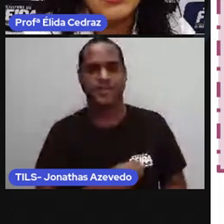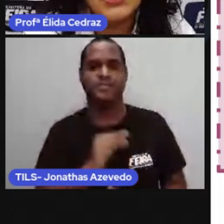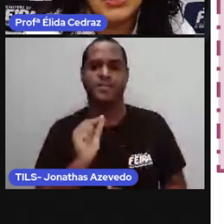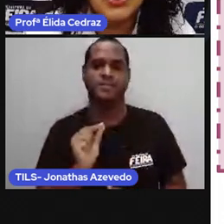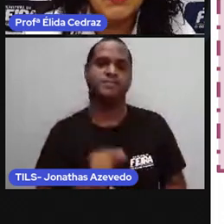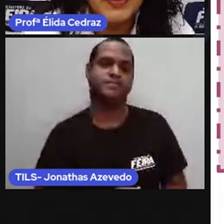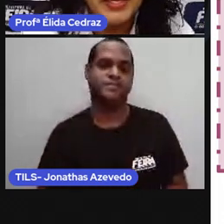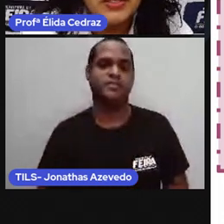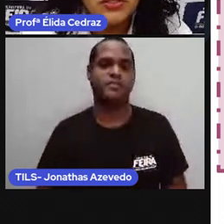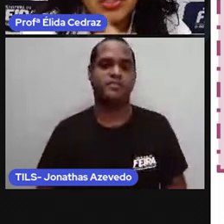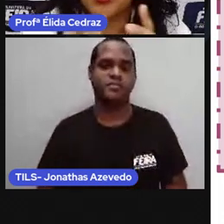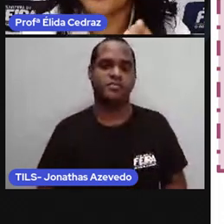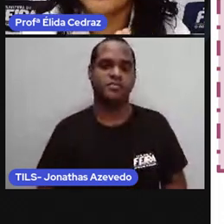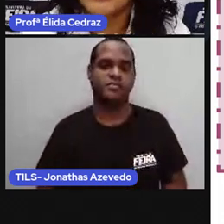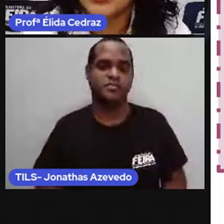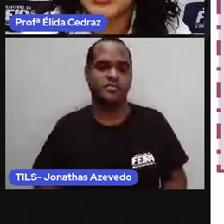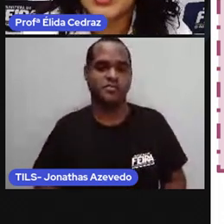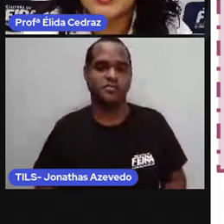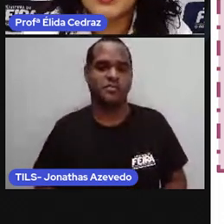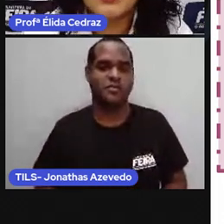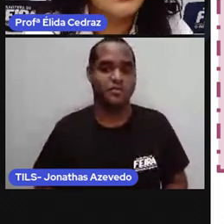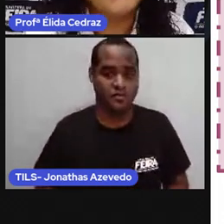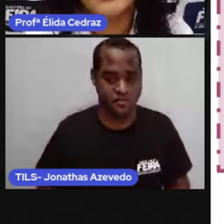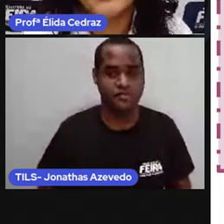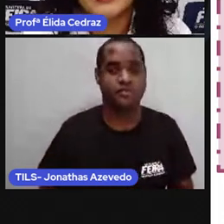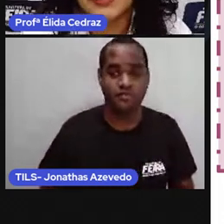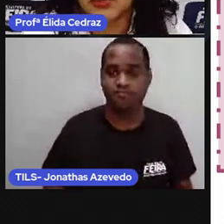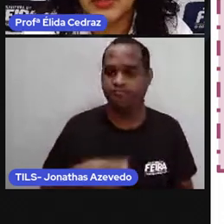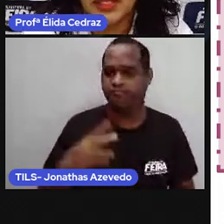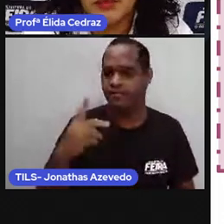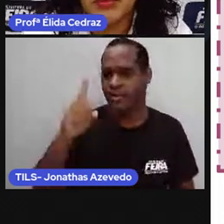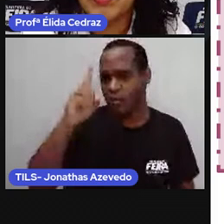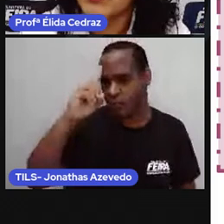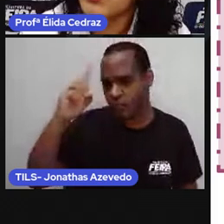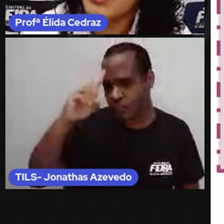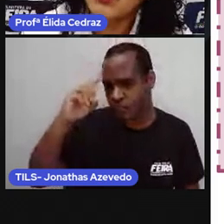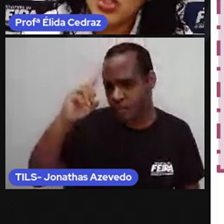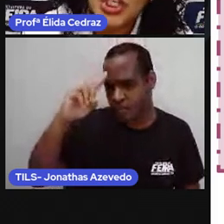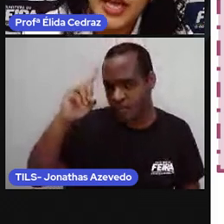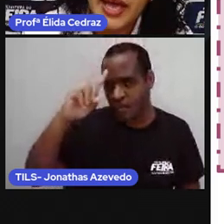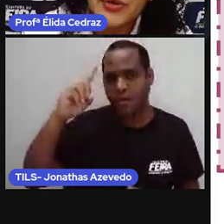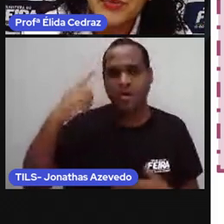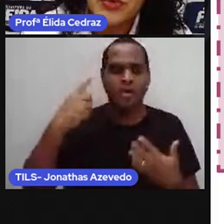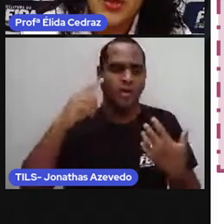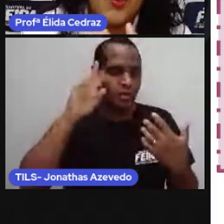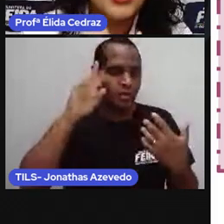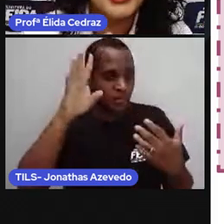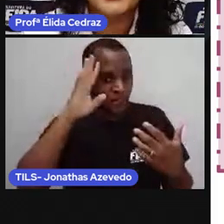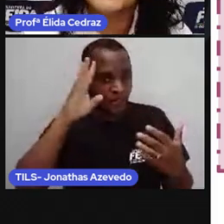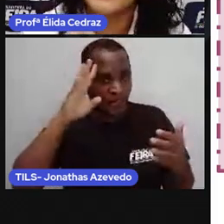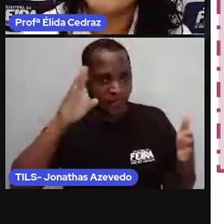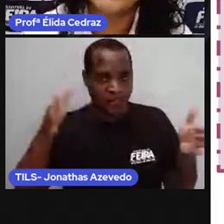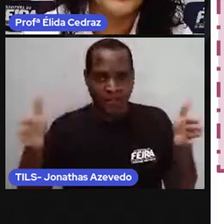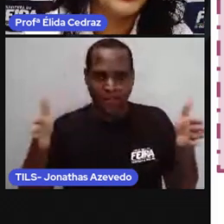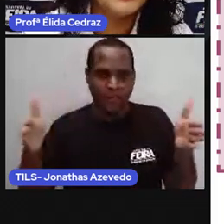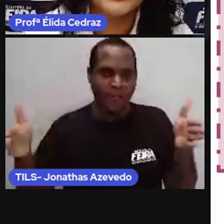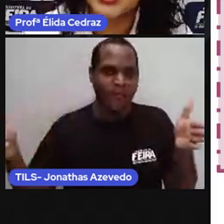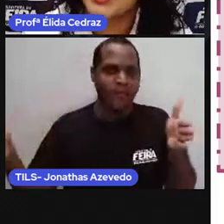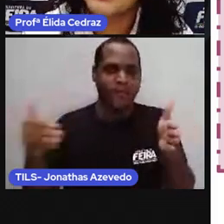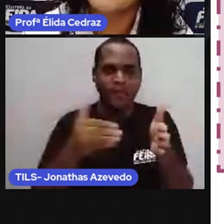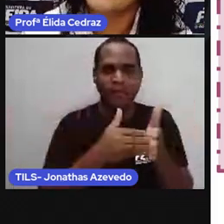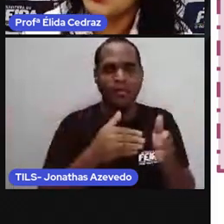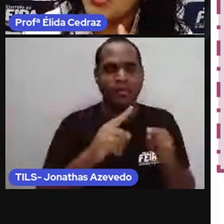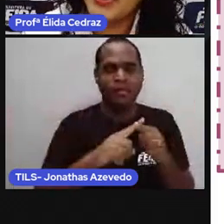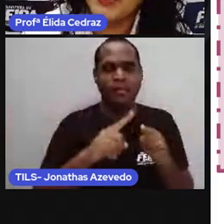Quando a gente faz de todos os dias, não é uma linha do tempo, é um diário onde a gente escreve todos